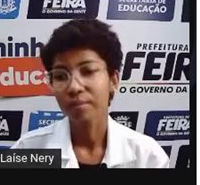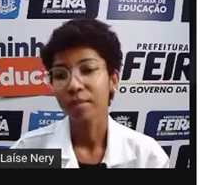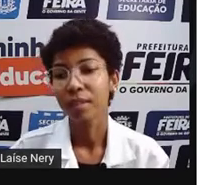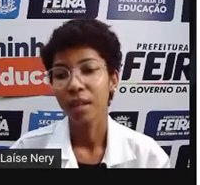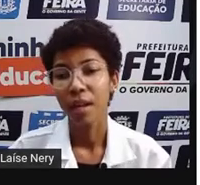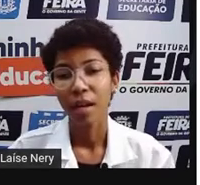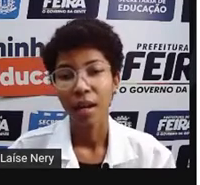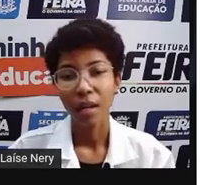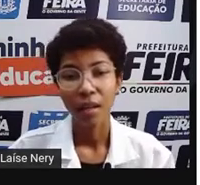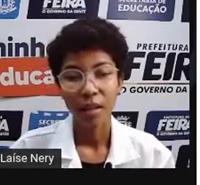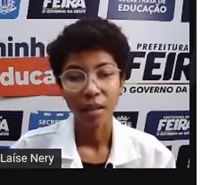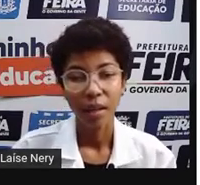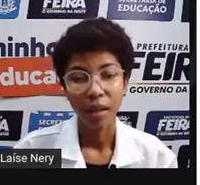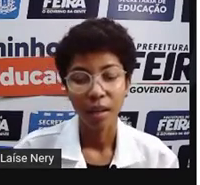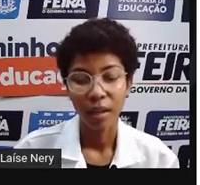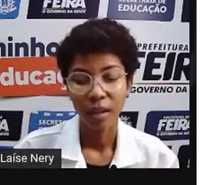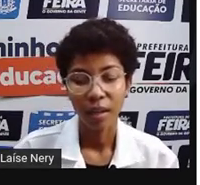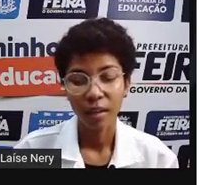Tudo isso...